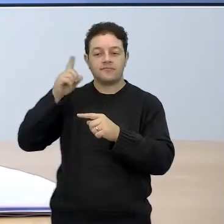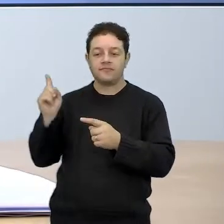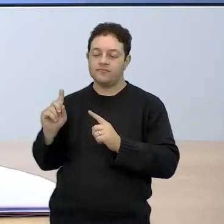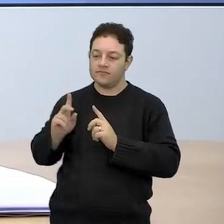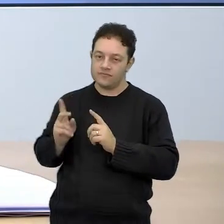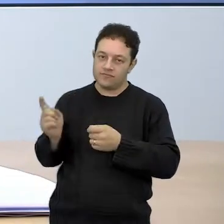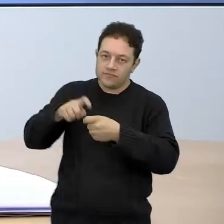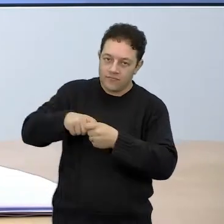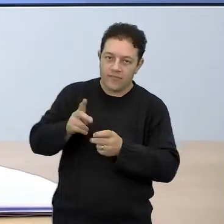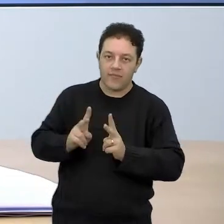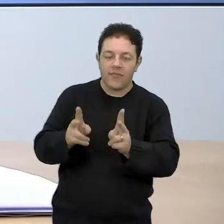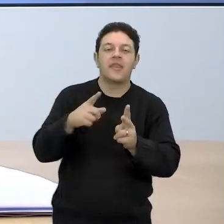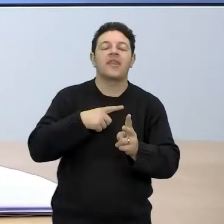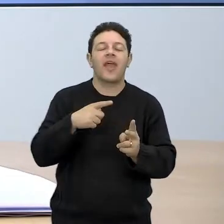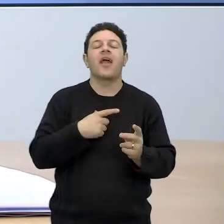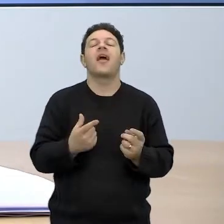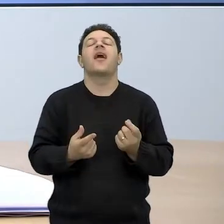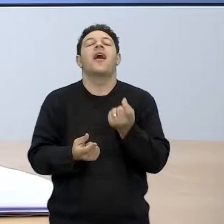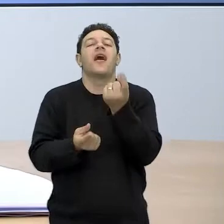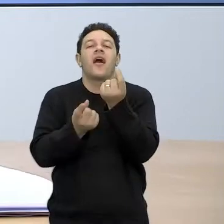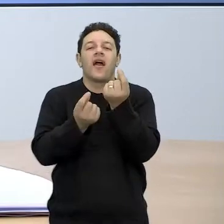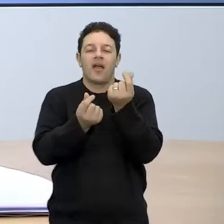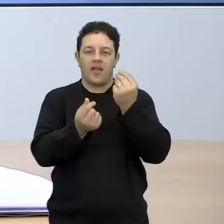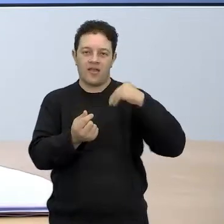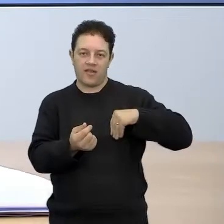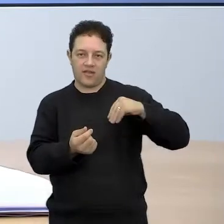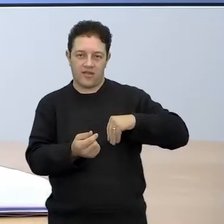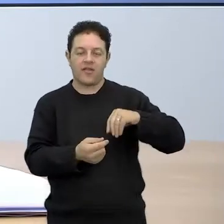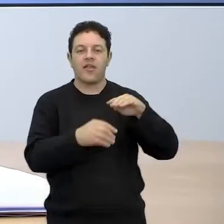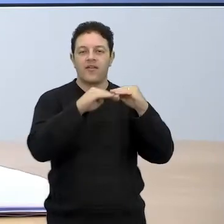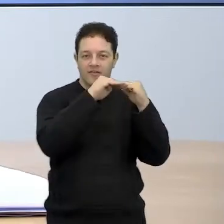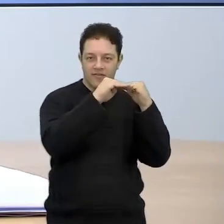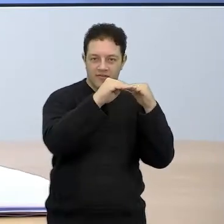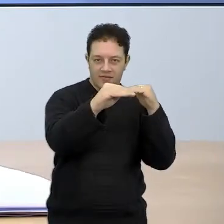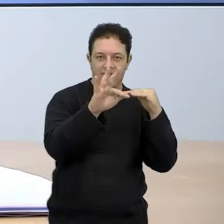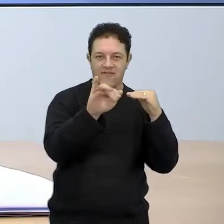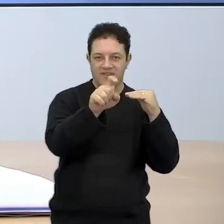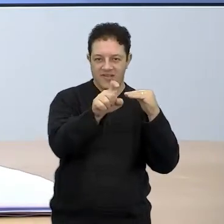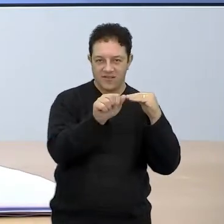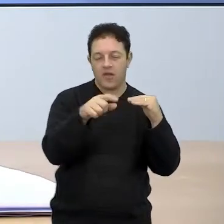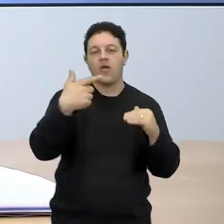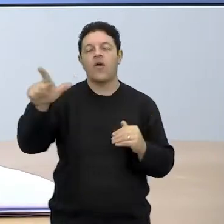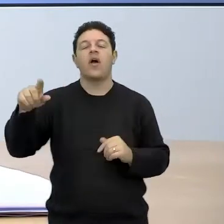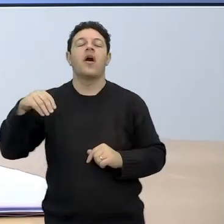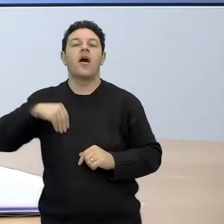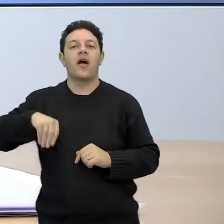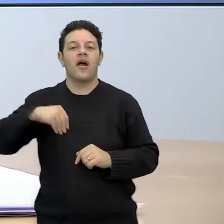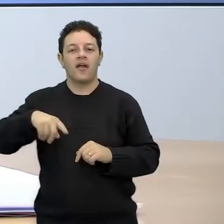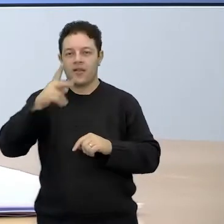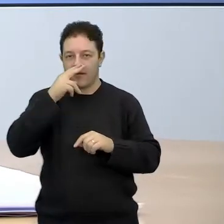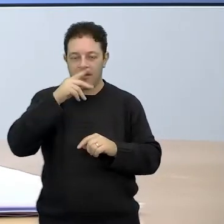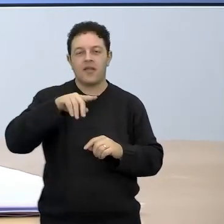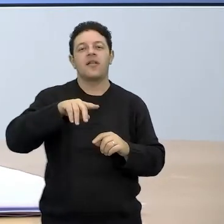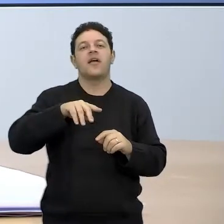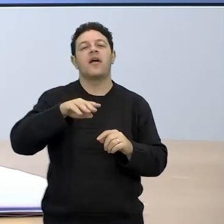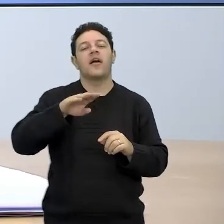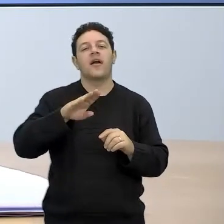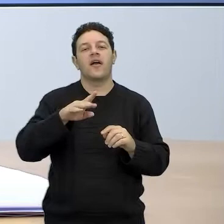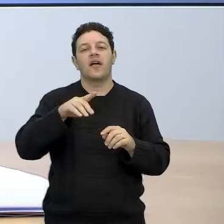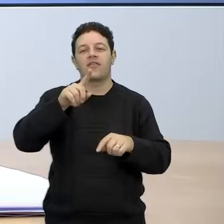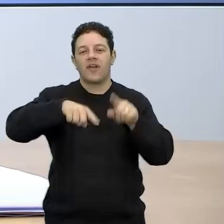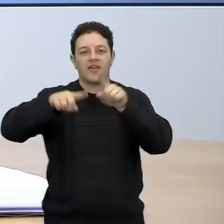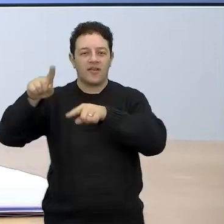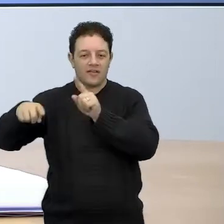renda fixa e renda variável. Qual o seu perfil de investidor? Você é um investidor? O que seria aí?